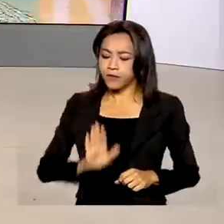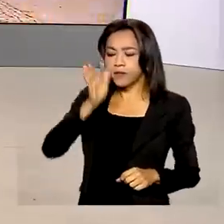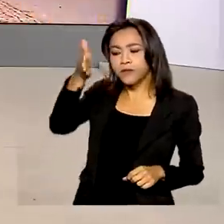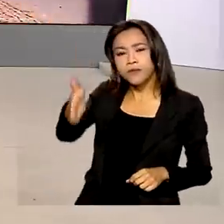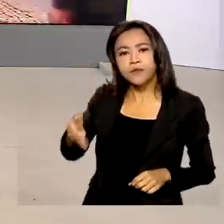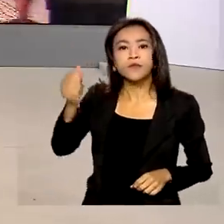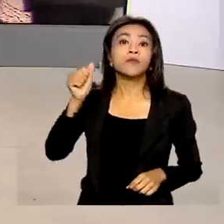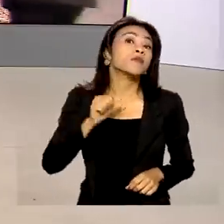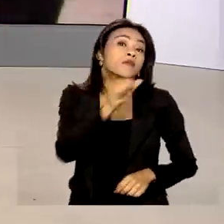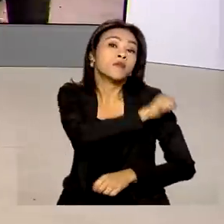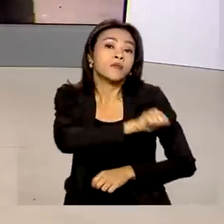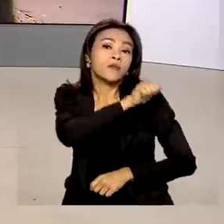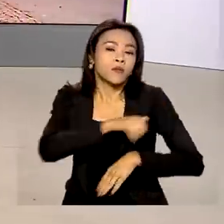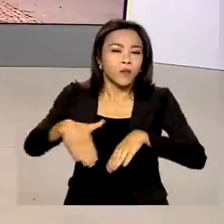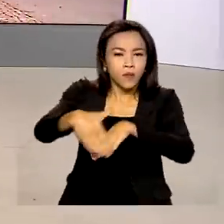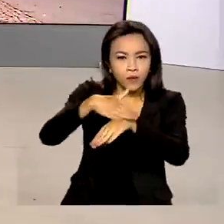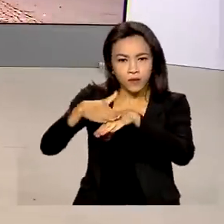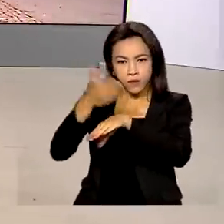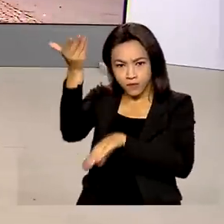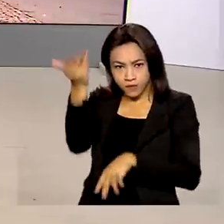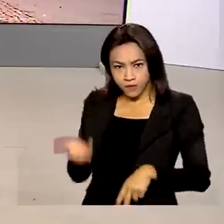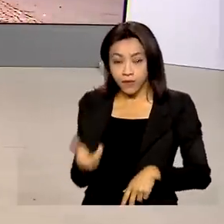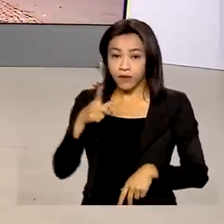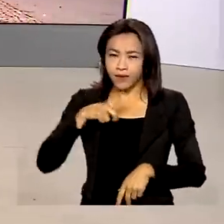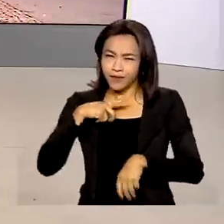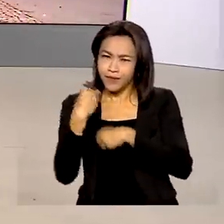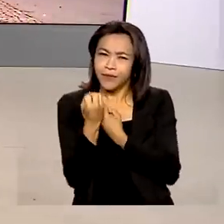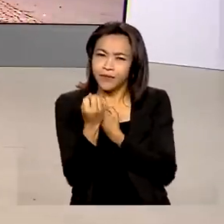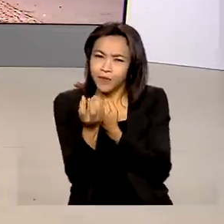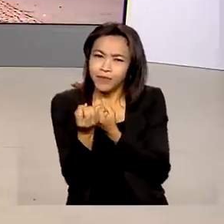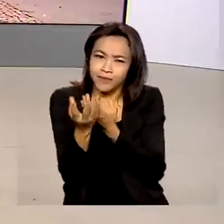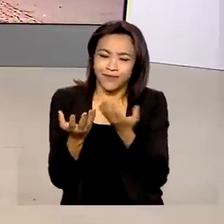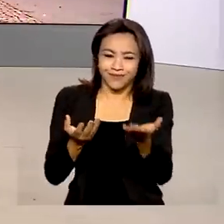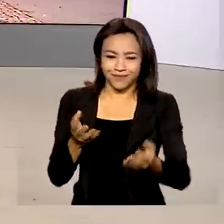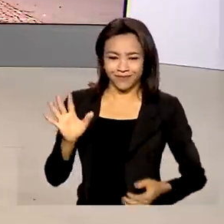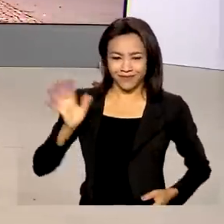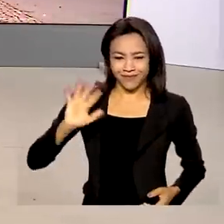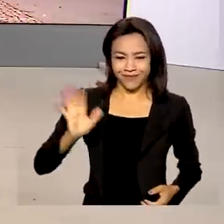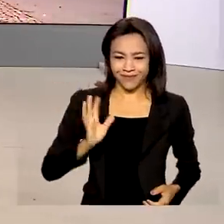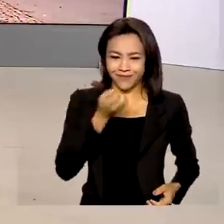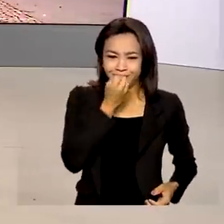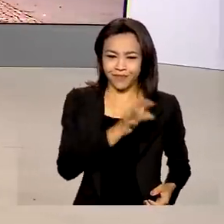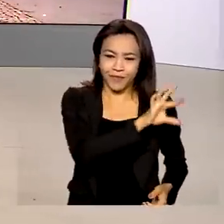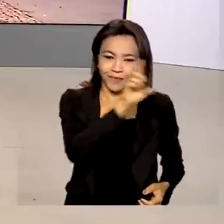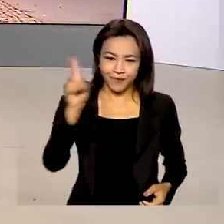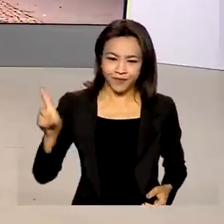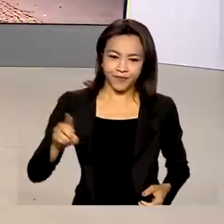ao Rio de Janeiro conversar com a repórter Cláudia Boiunga. Ela traz mais informações para a gente. Oi Cláudia, bom dia!